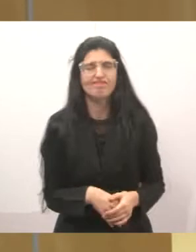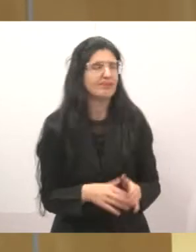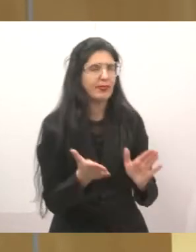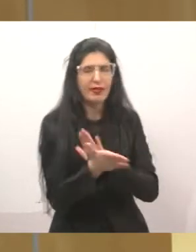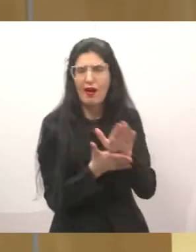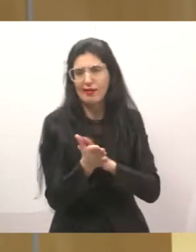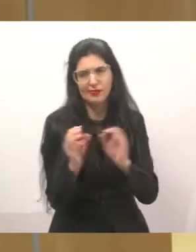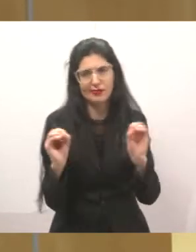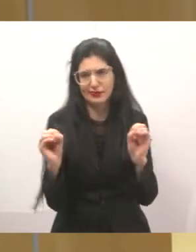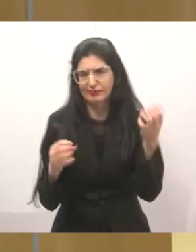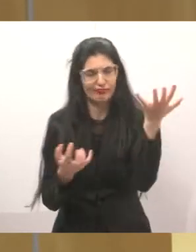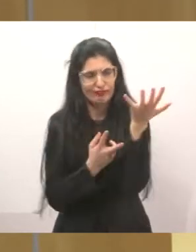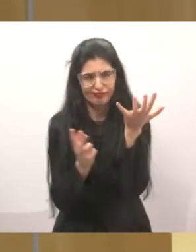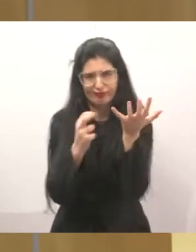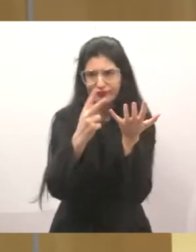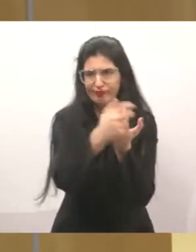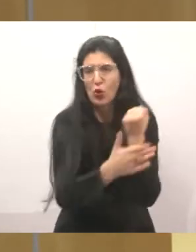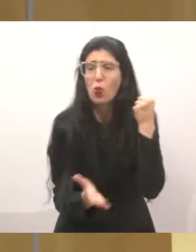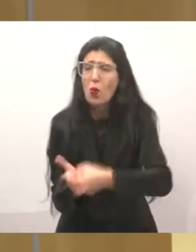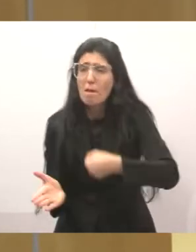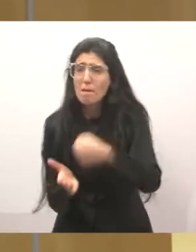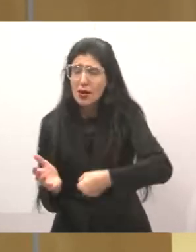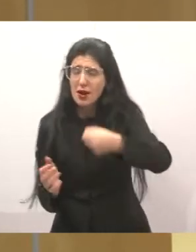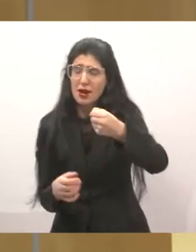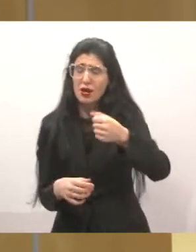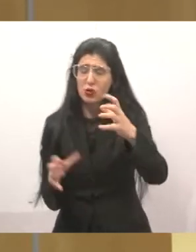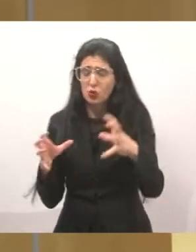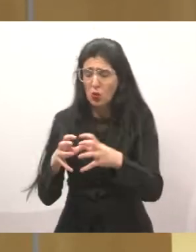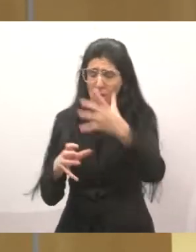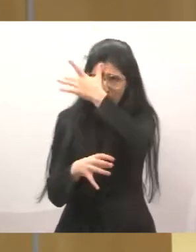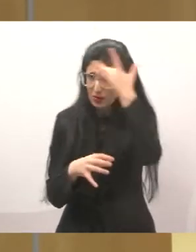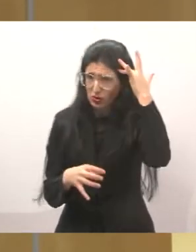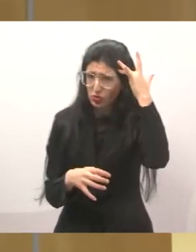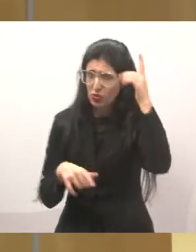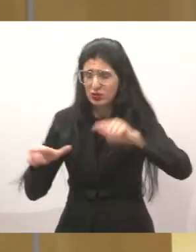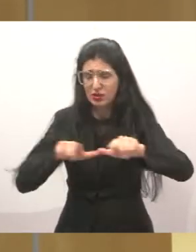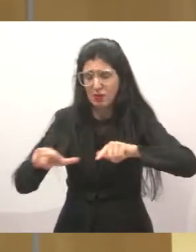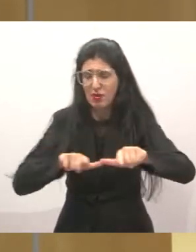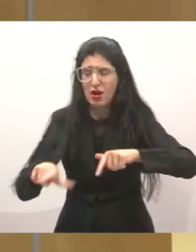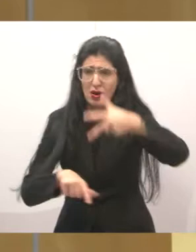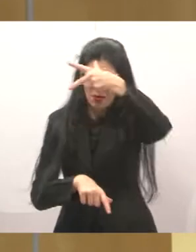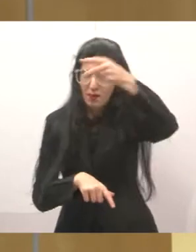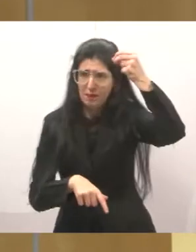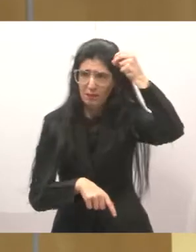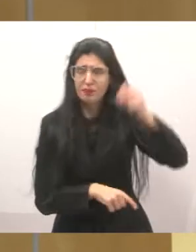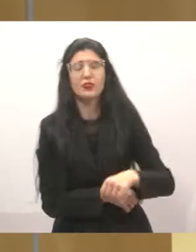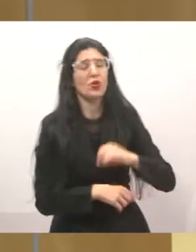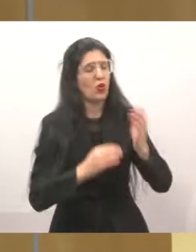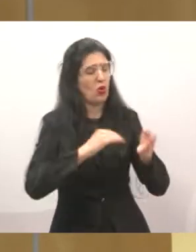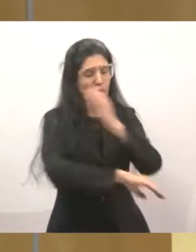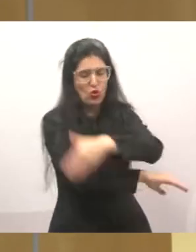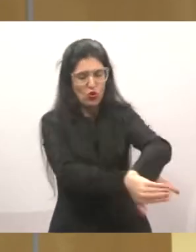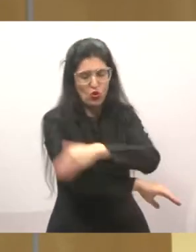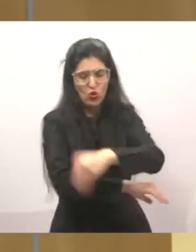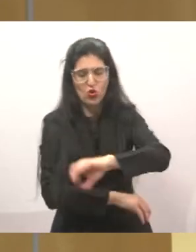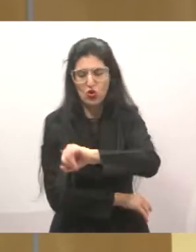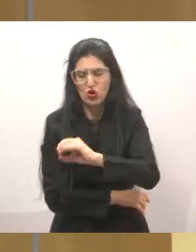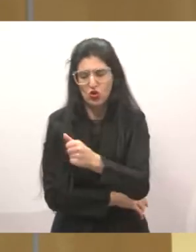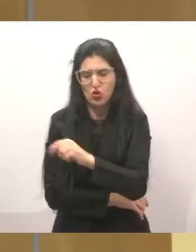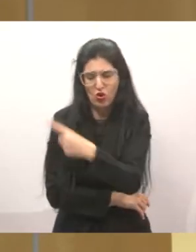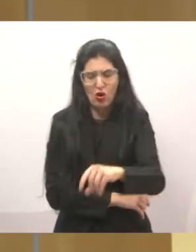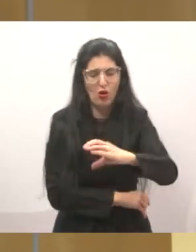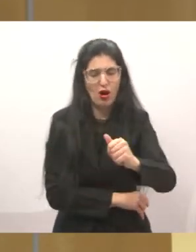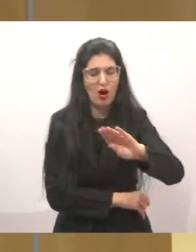Já cobrei duas vezes no meio ambiente, né? Para ver essa situação ali no Vila Branca. Fica na rua João Cabral de